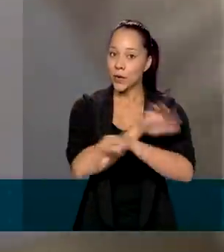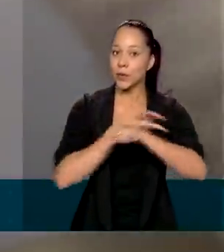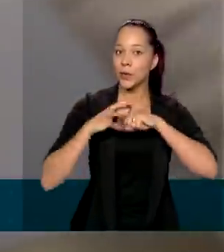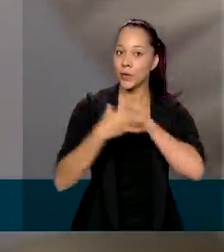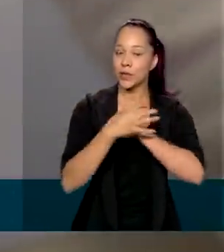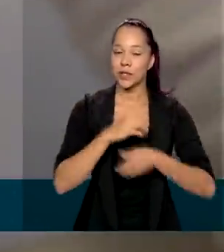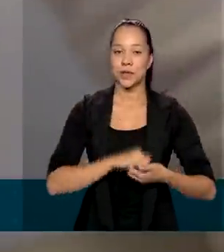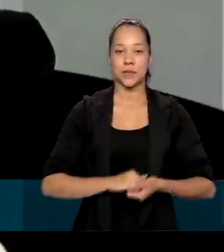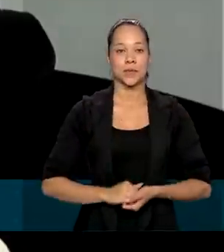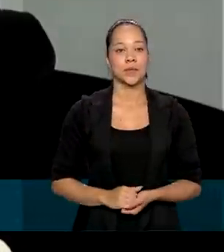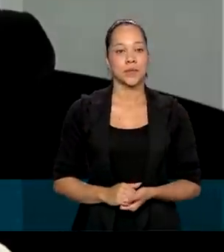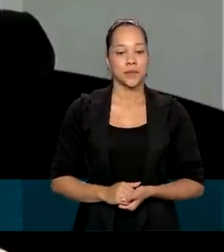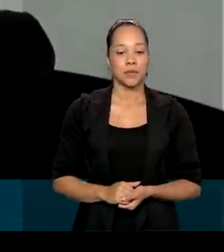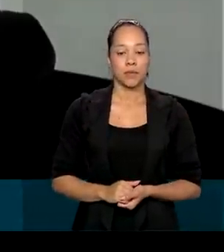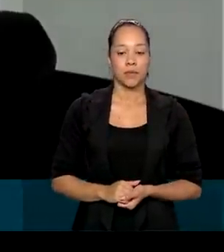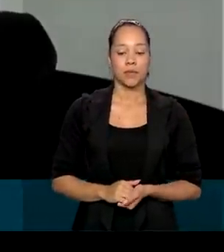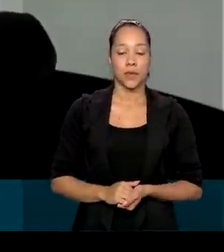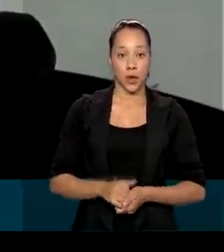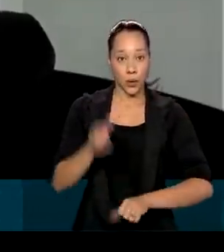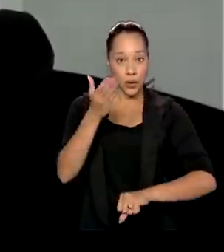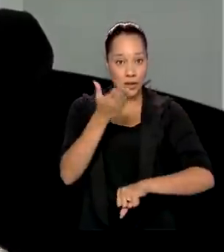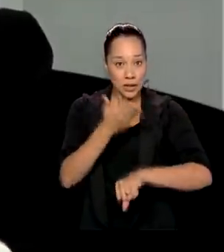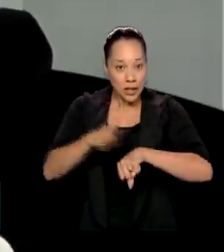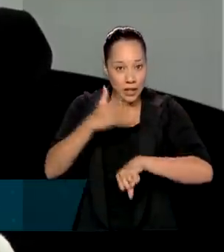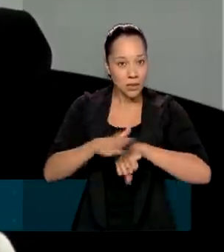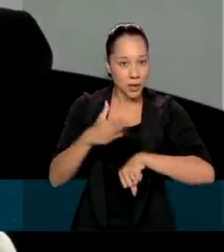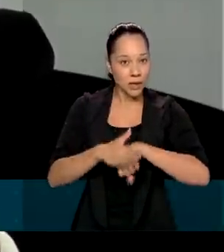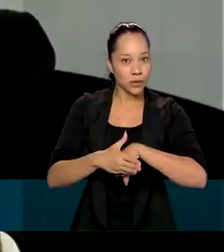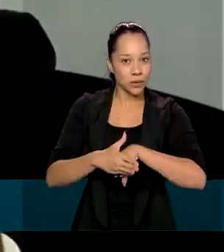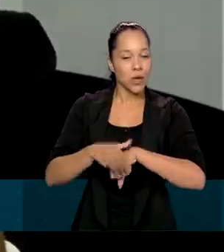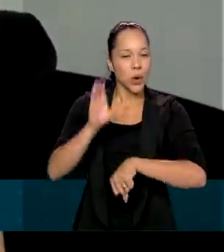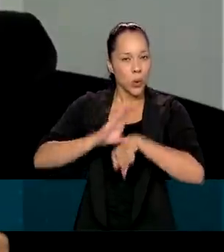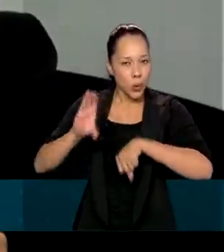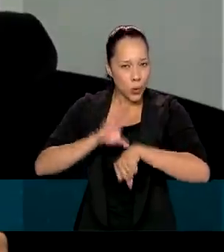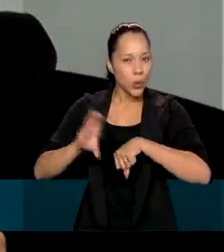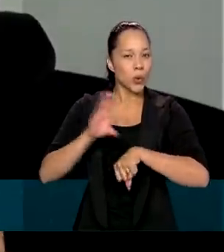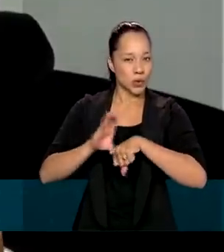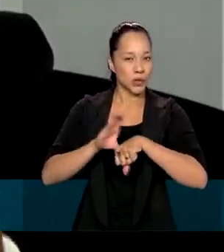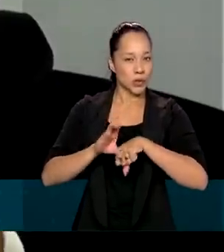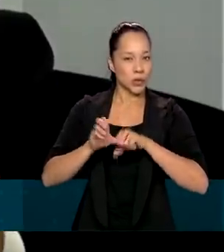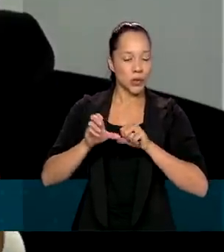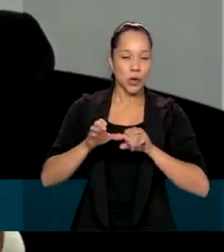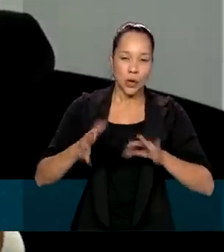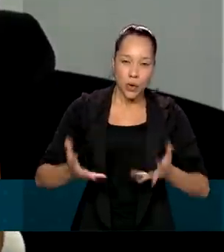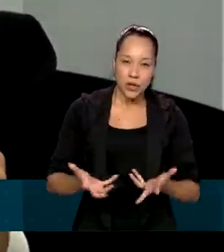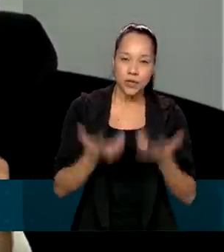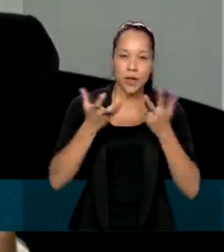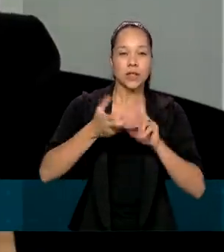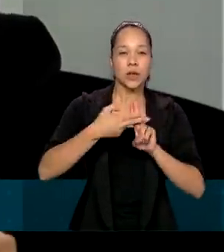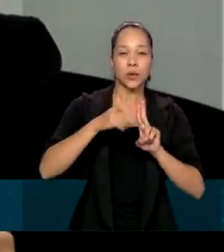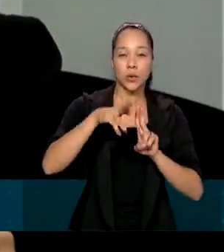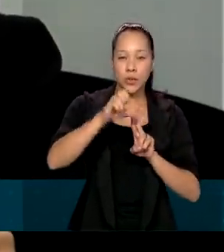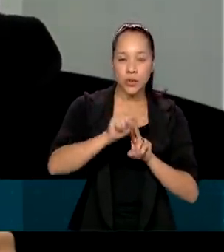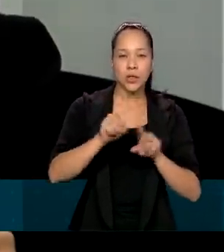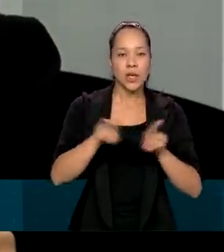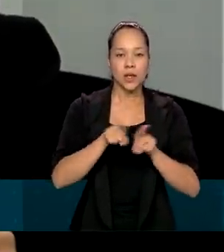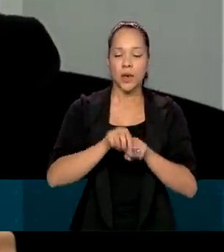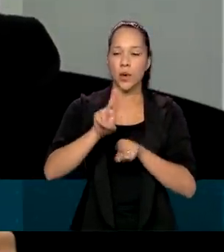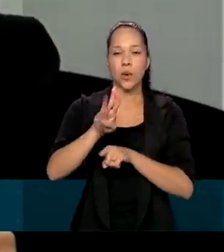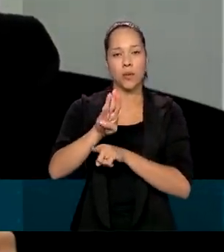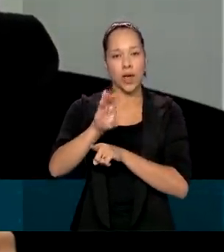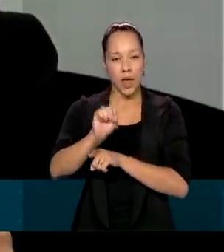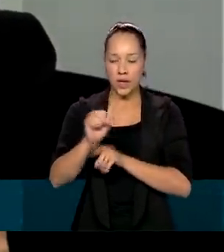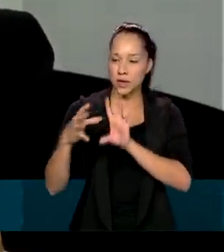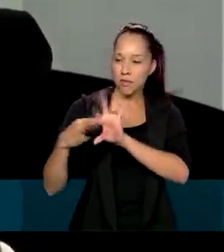Covid-19. A capacitação, a capilarização do SUS, a interligação das UBS,